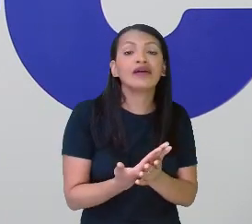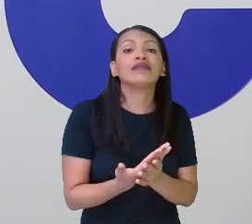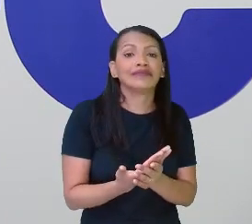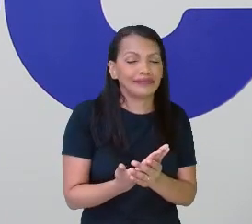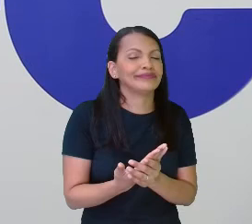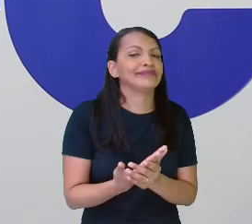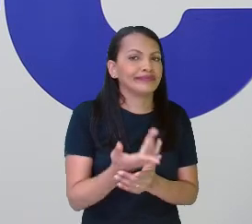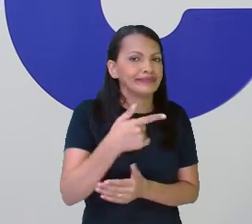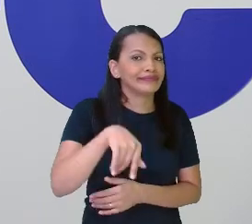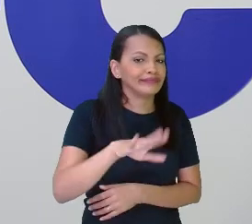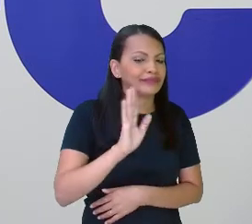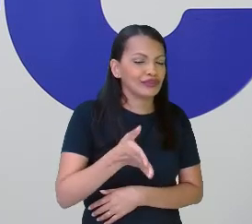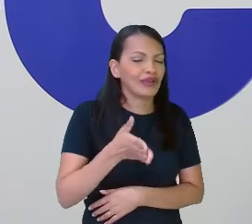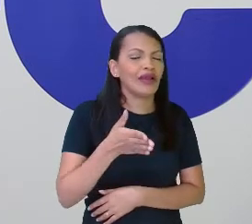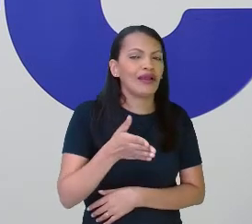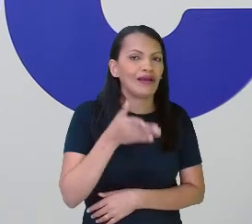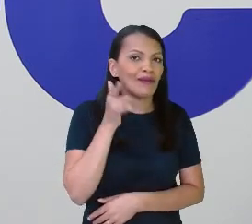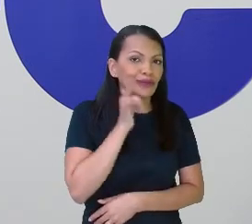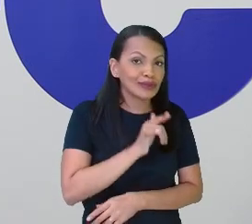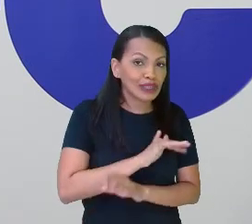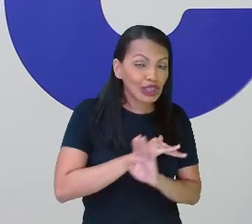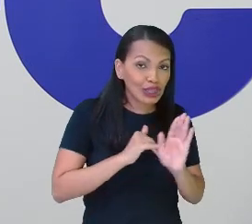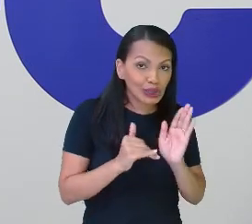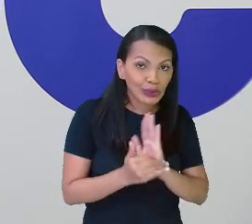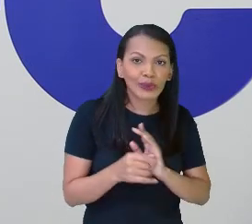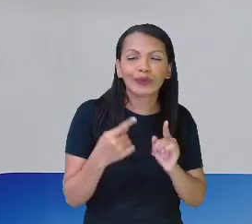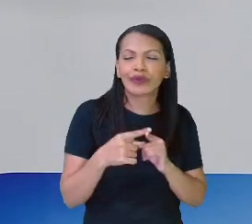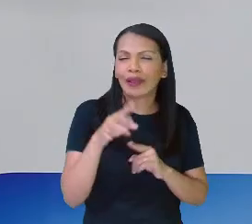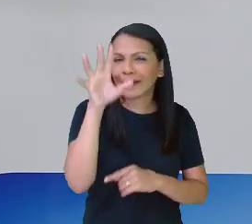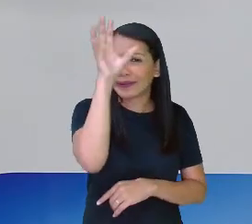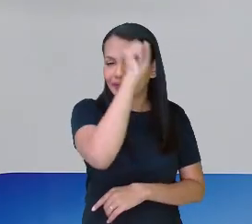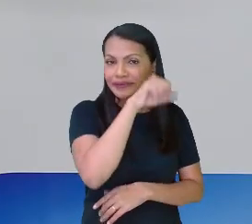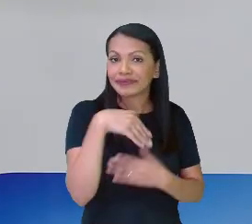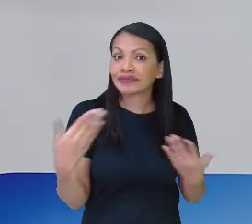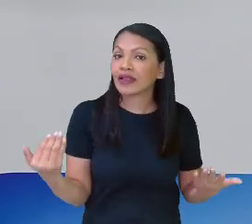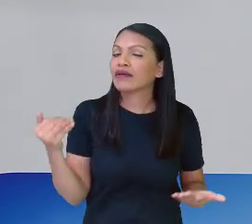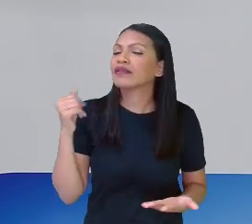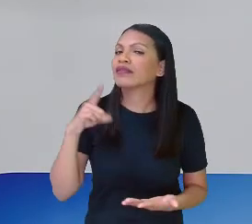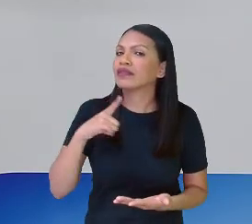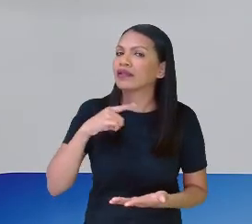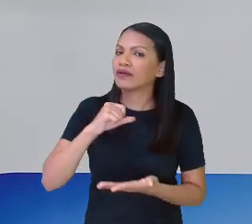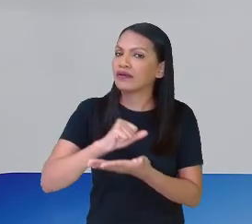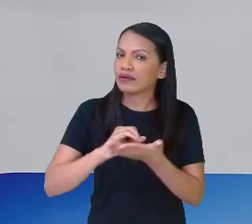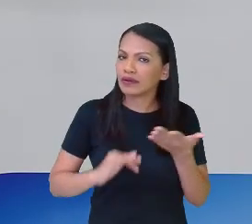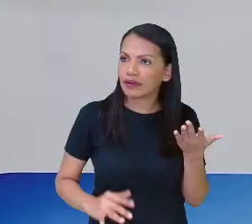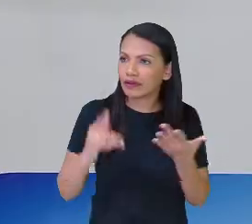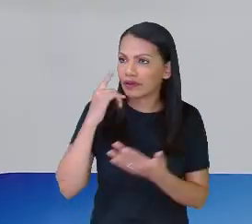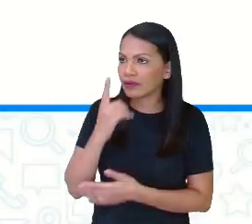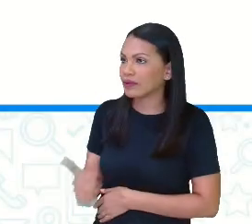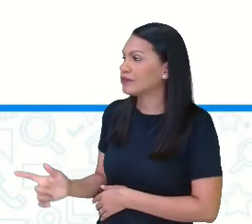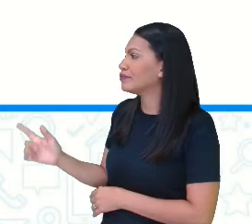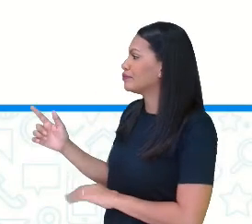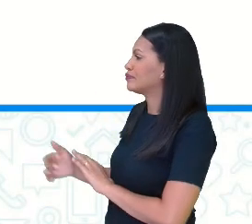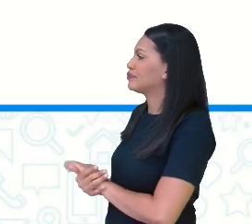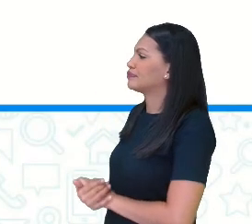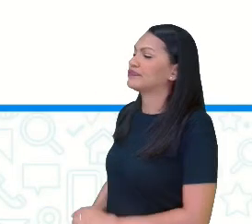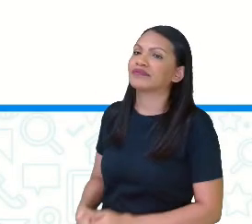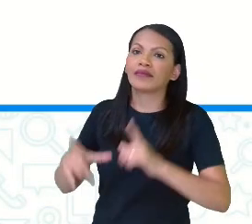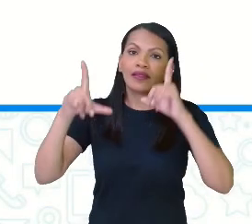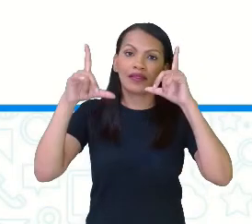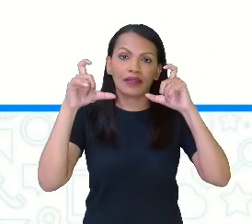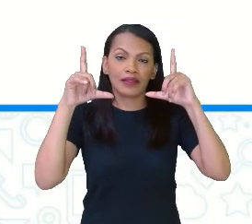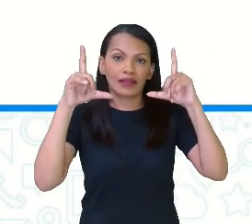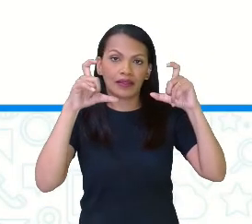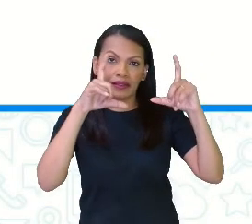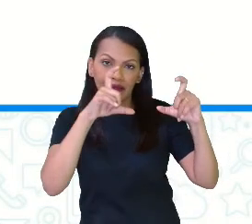diária, eles vão acertar tudo aqui, viu? Pois é, então fica uma atividade pra vocês. Pinta essa tela aí, minha gente, que vocês vão